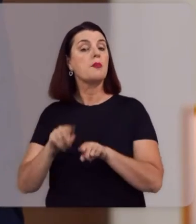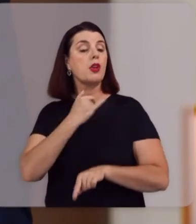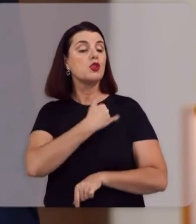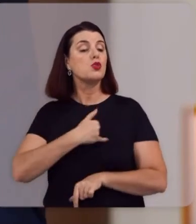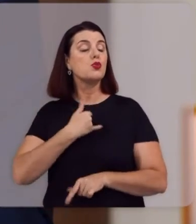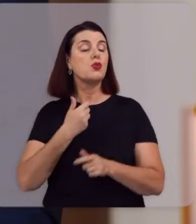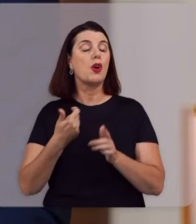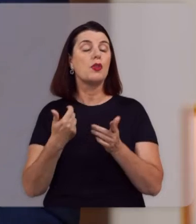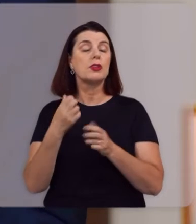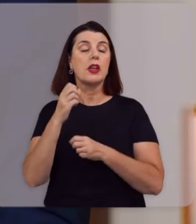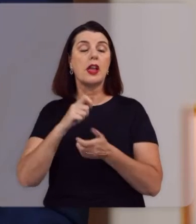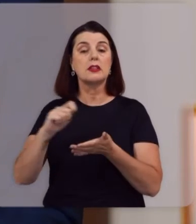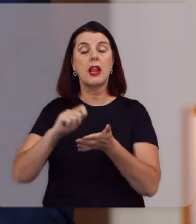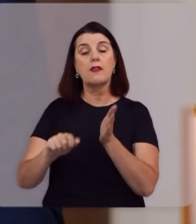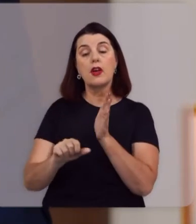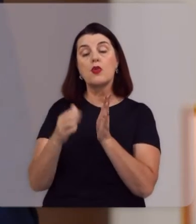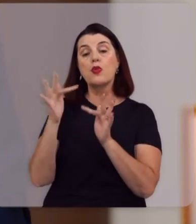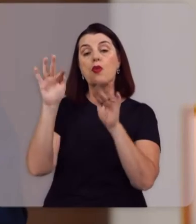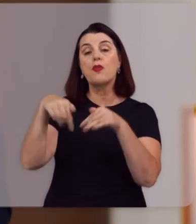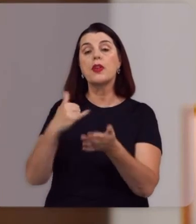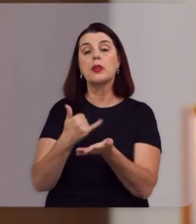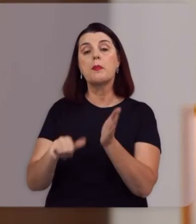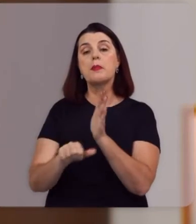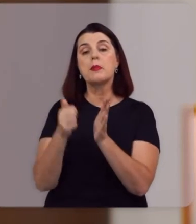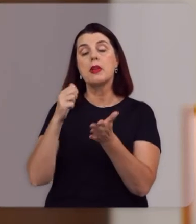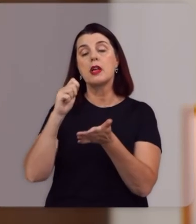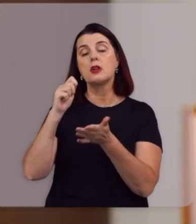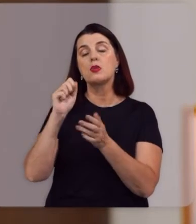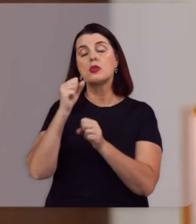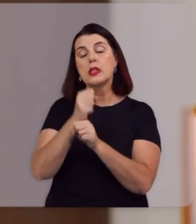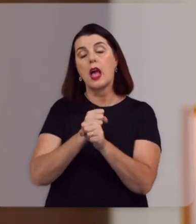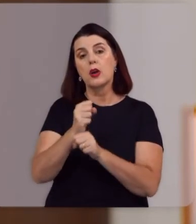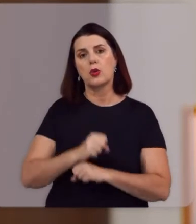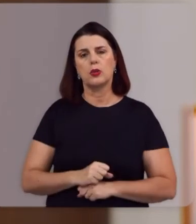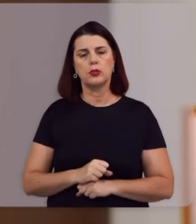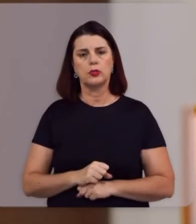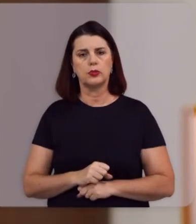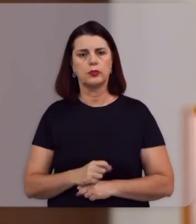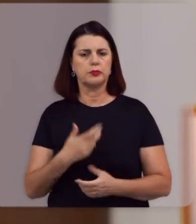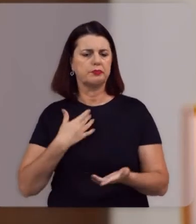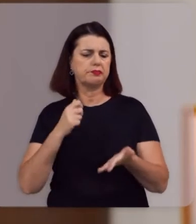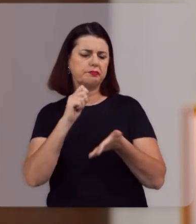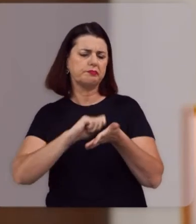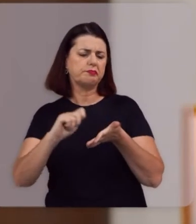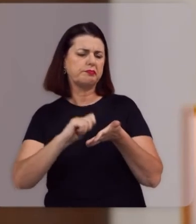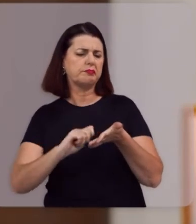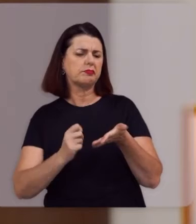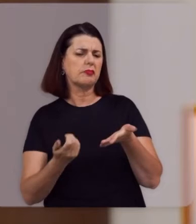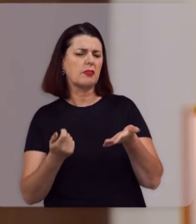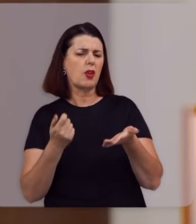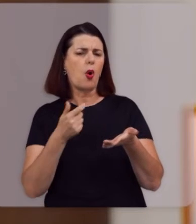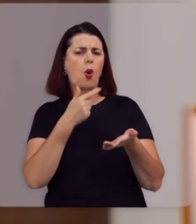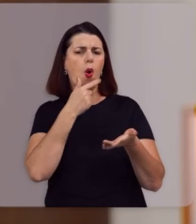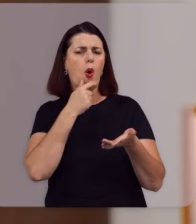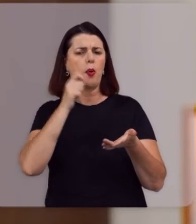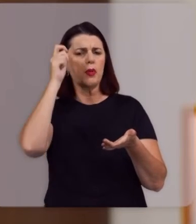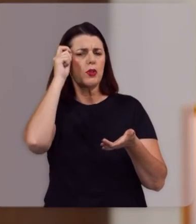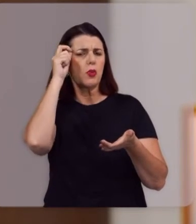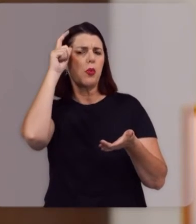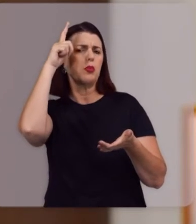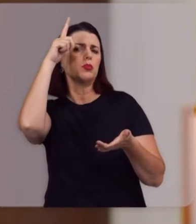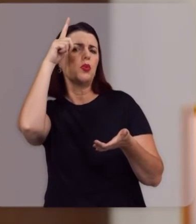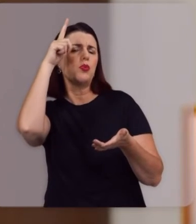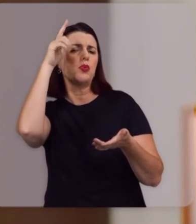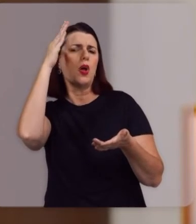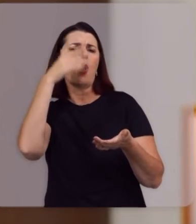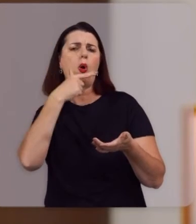século Foram diversos escritores Desde homens Da cultura Enciclopédica